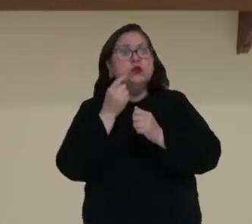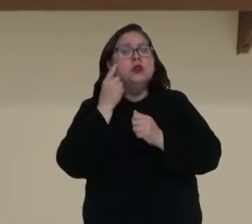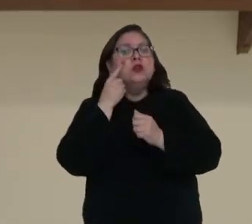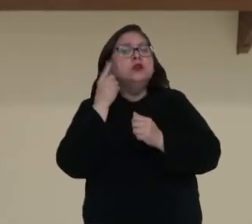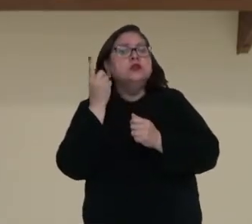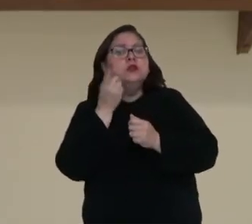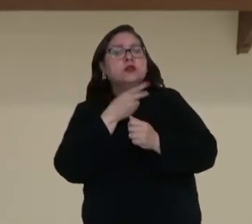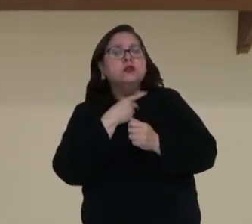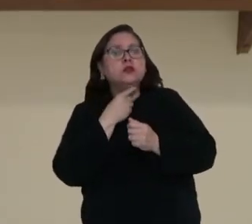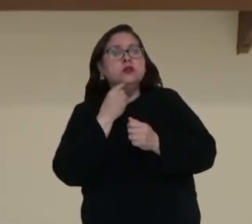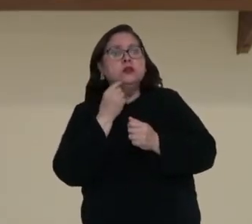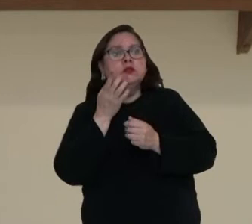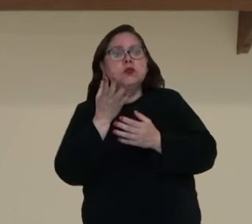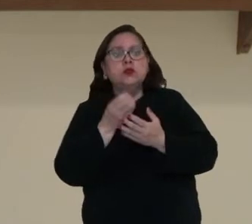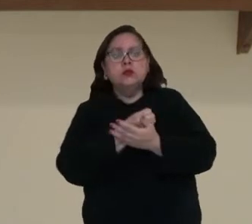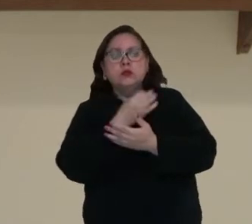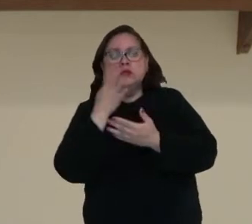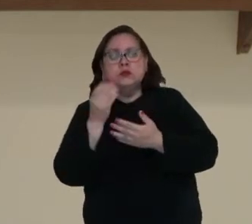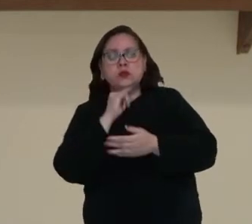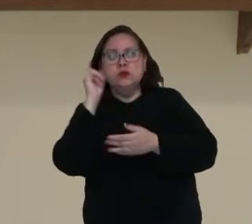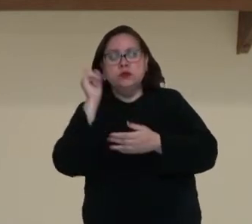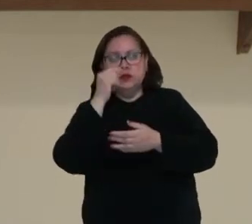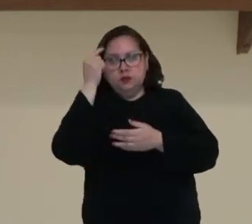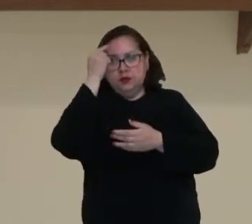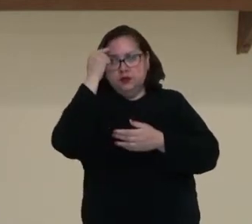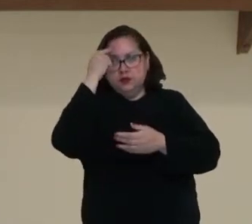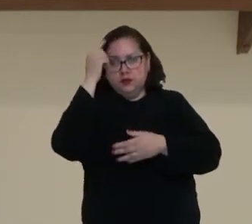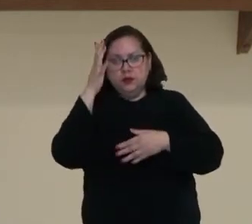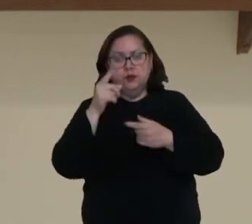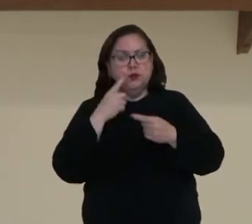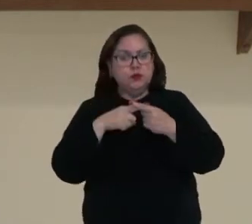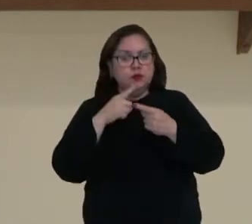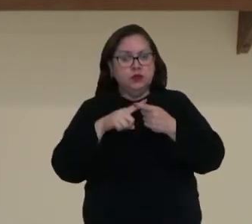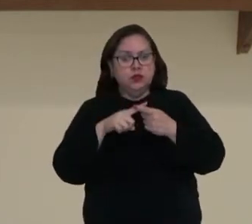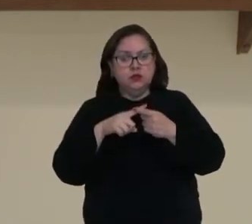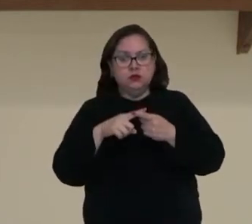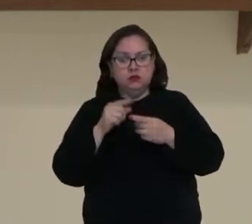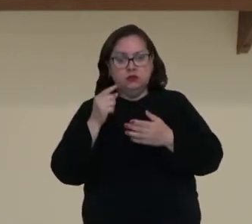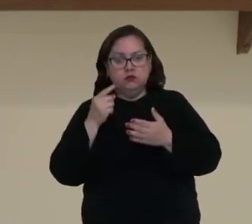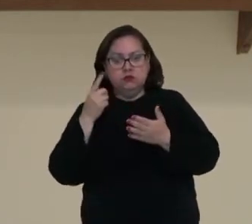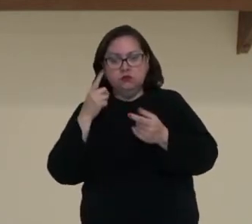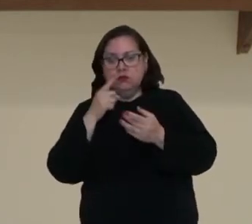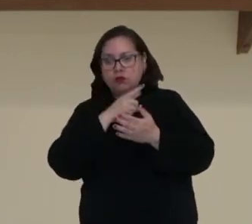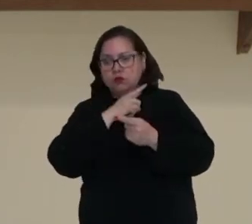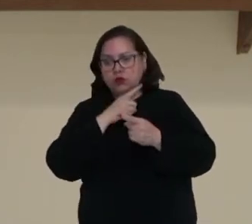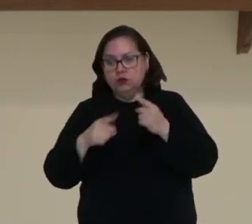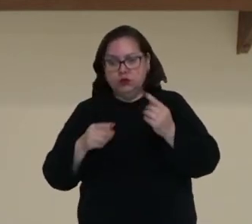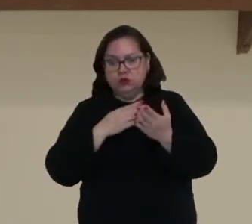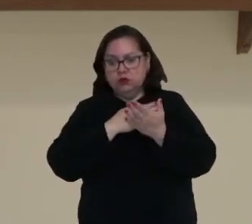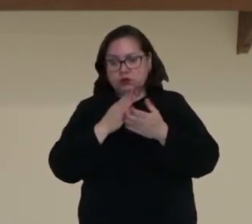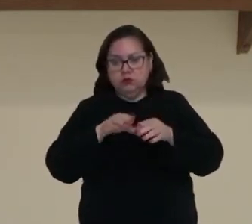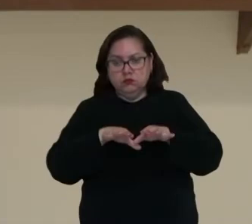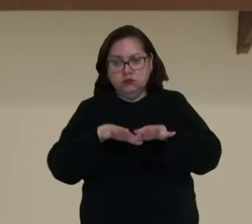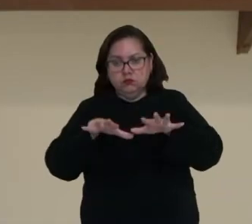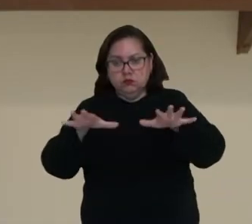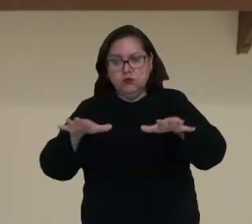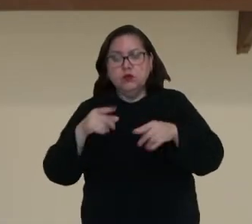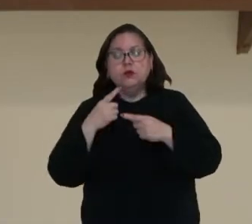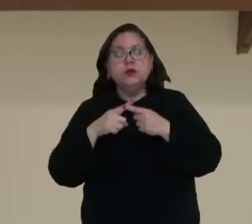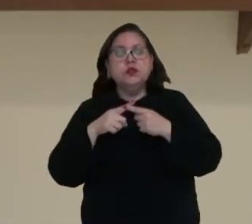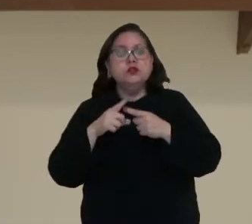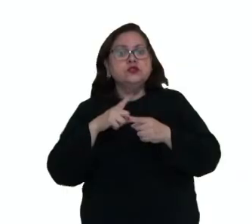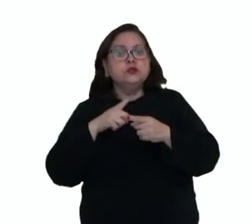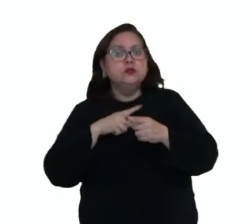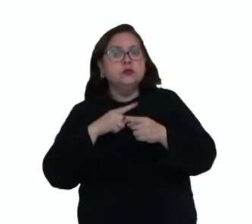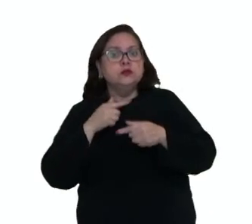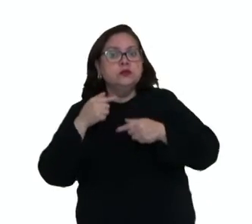vai ver que uma das ações importantes pra gente pensar por que que não impediram inicialmente, mesmo com essa expansão, é porque existia